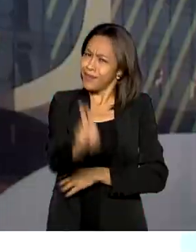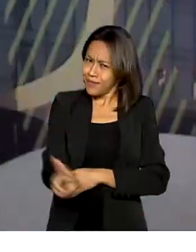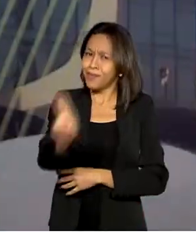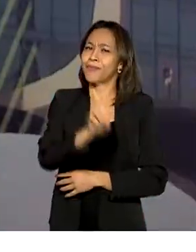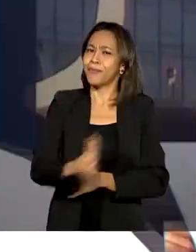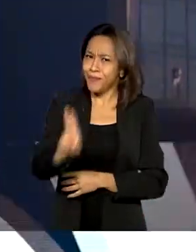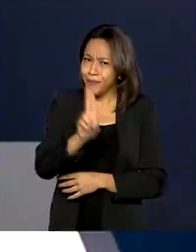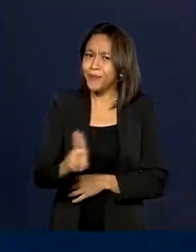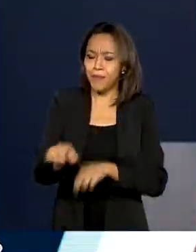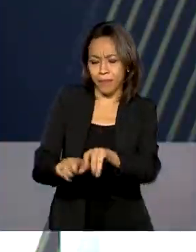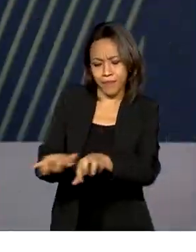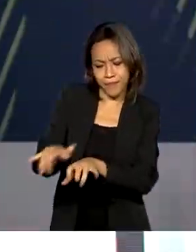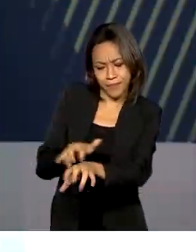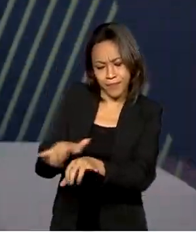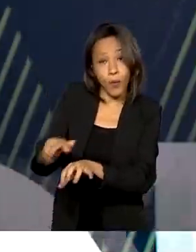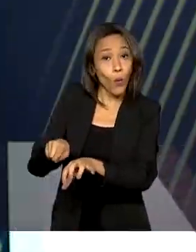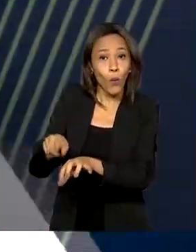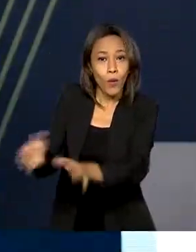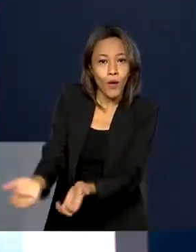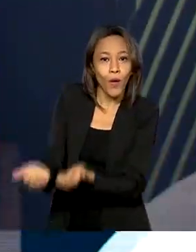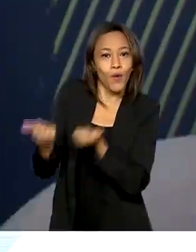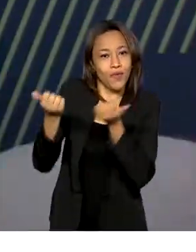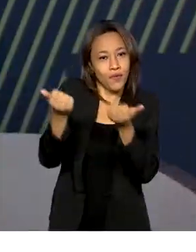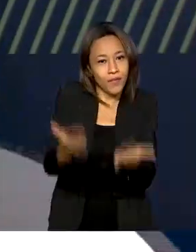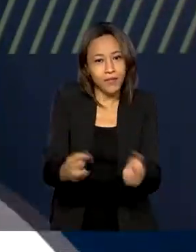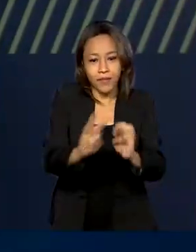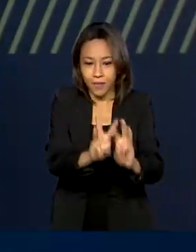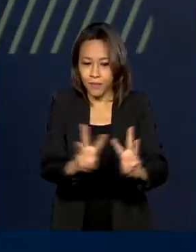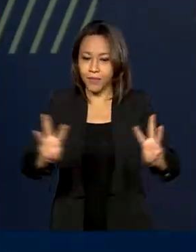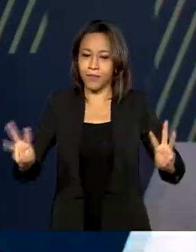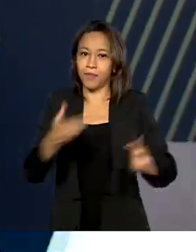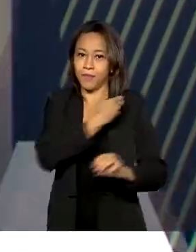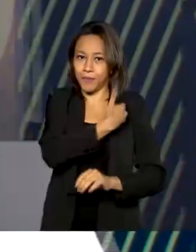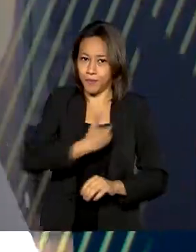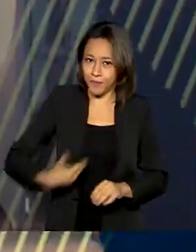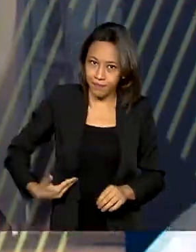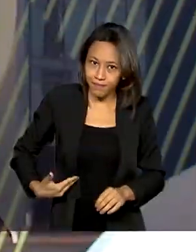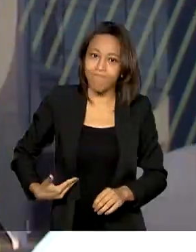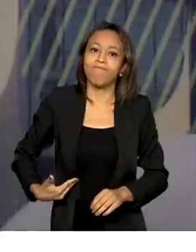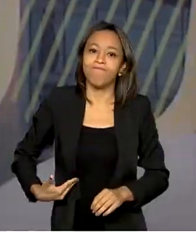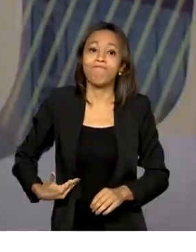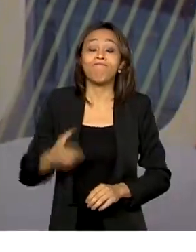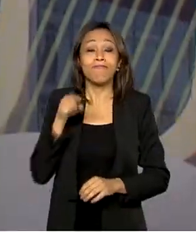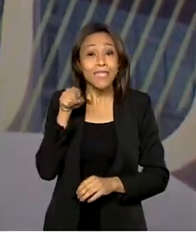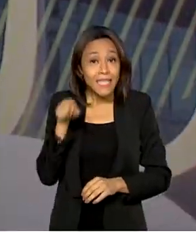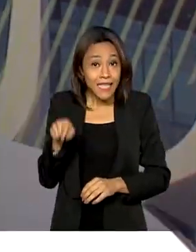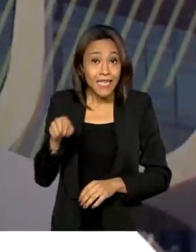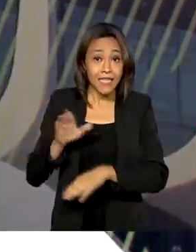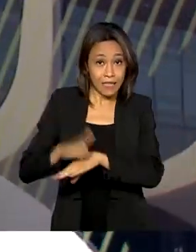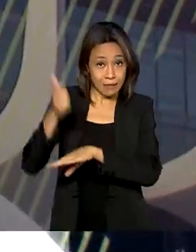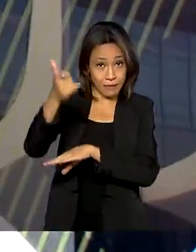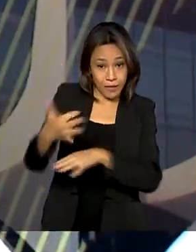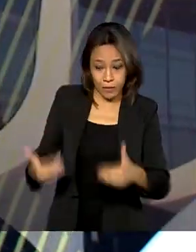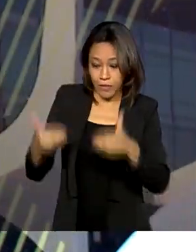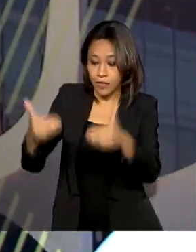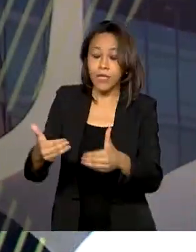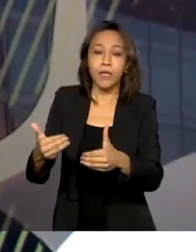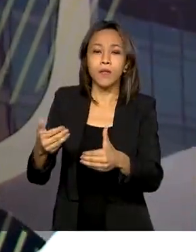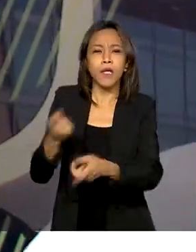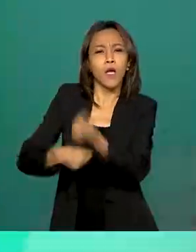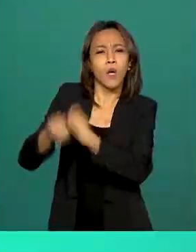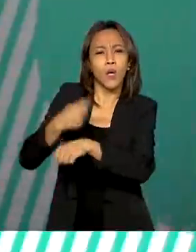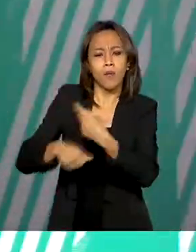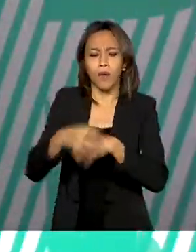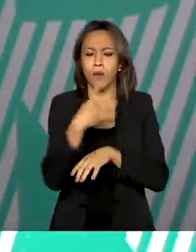os serviços digitais oferecidos por meio do portal gov.br. De acordo com o Ministério da Economia, são quase